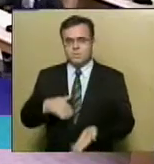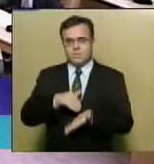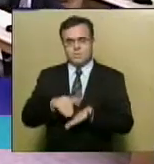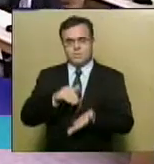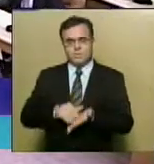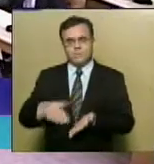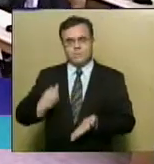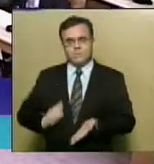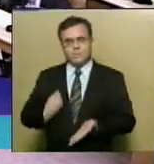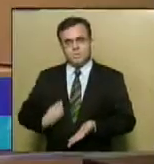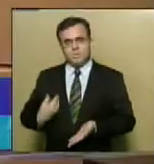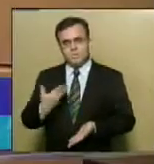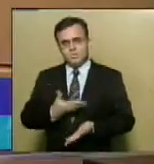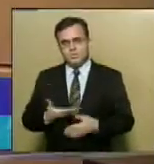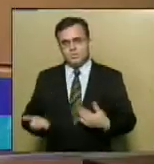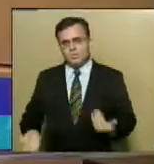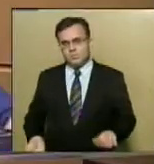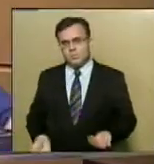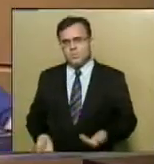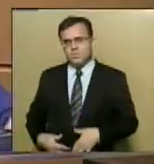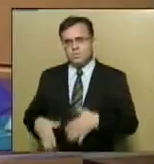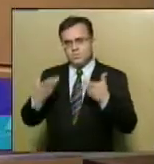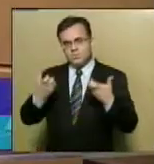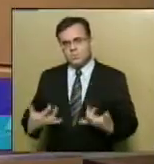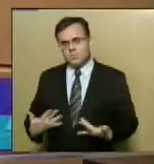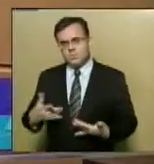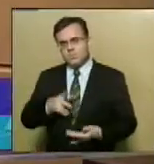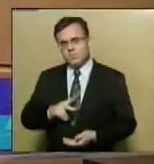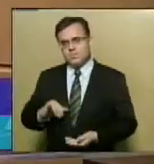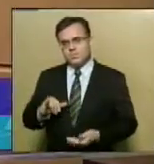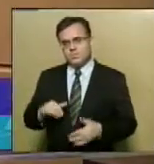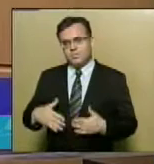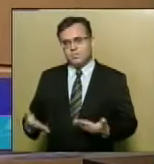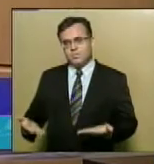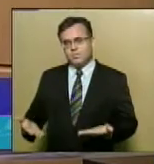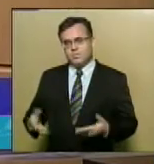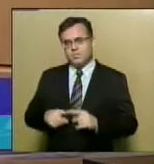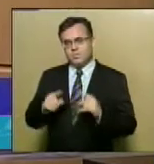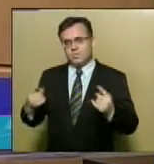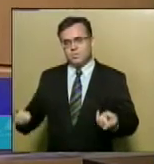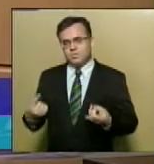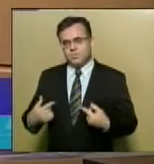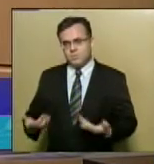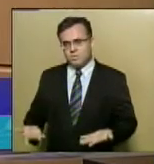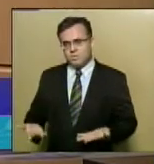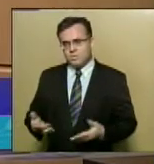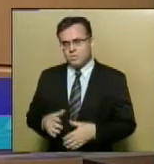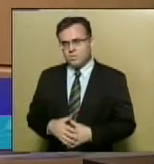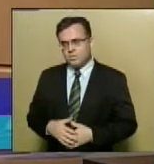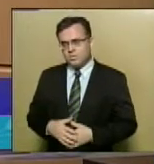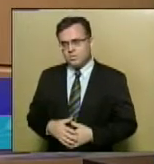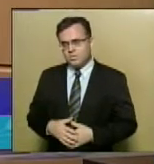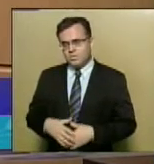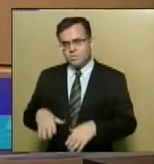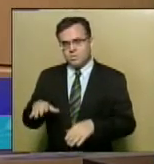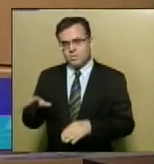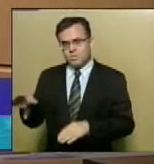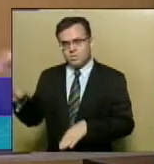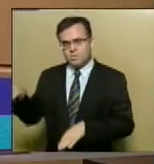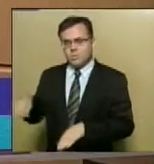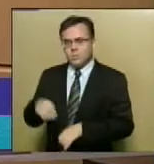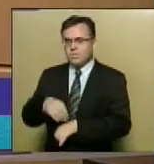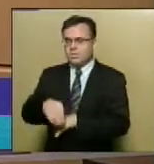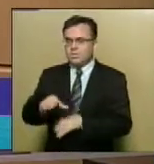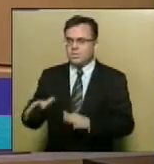Fazenda já está para ser questionado, mas trago, senhor presidente, uma preocupação e uma